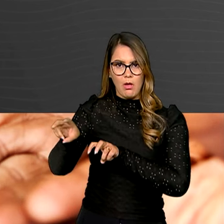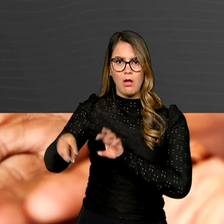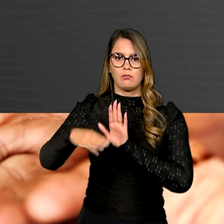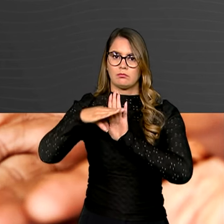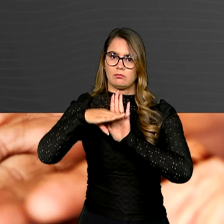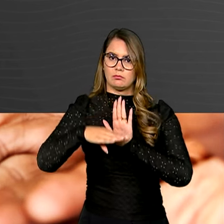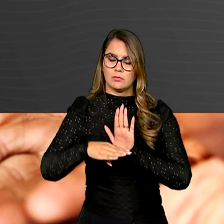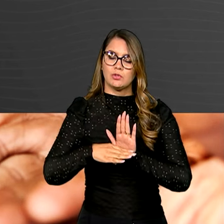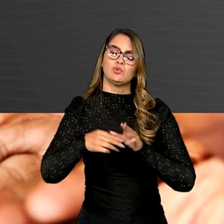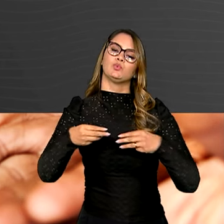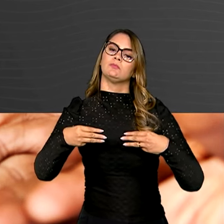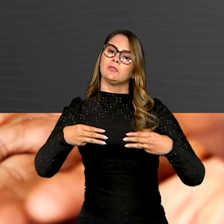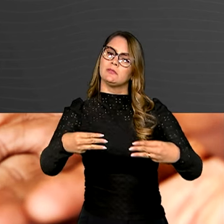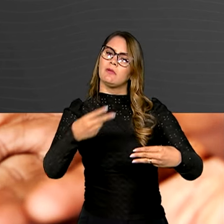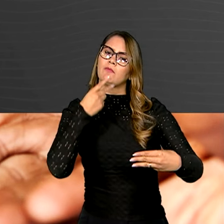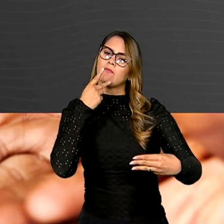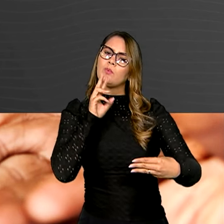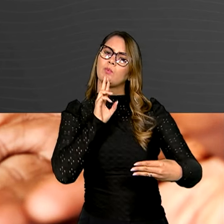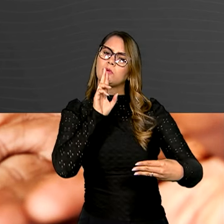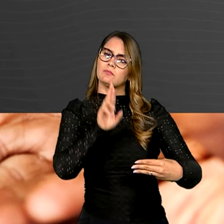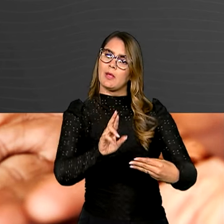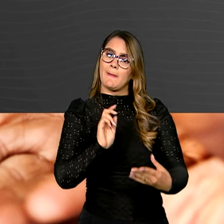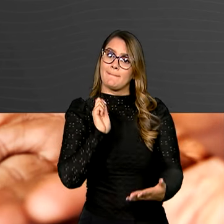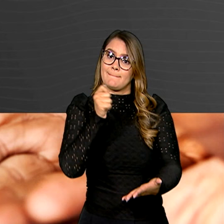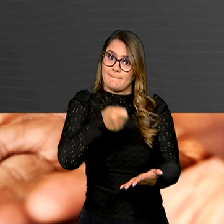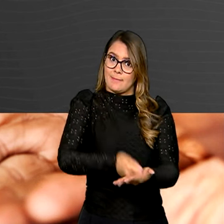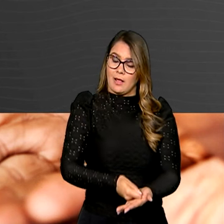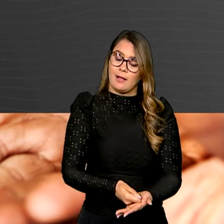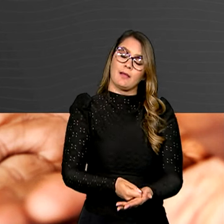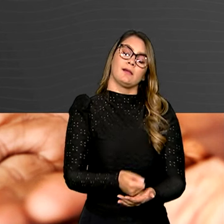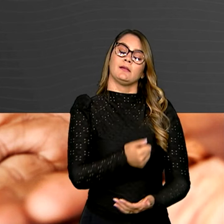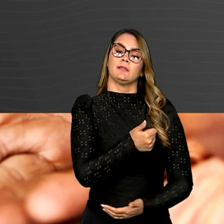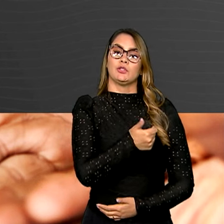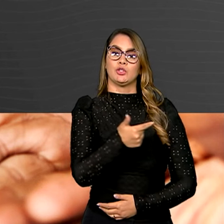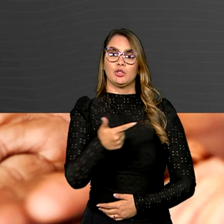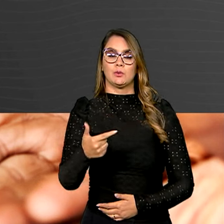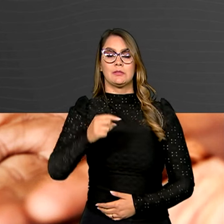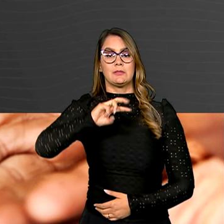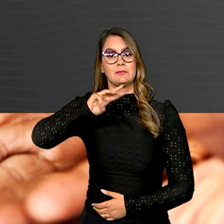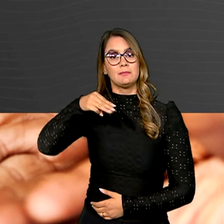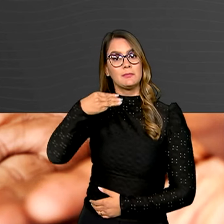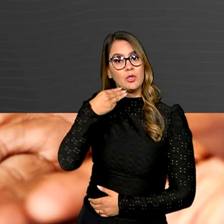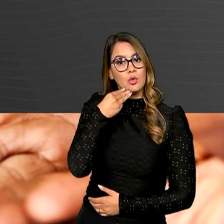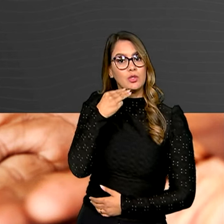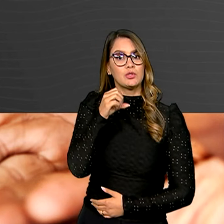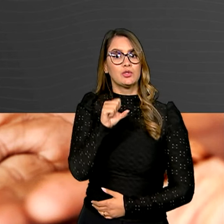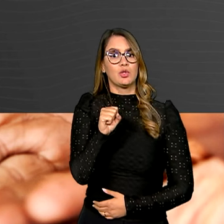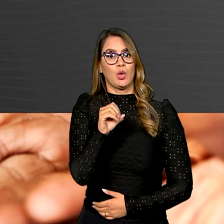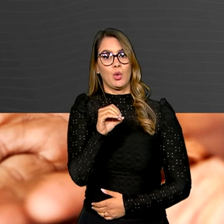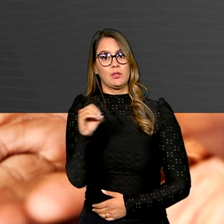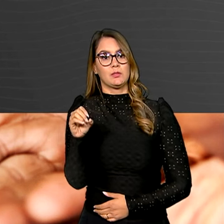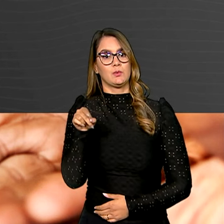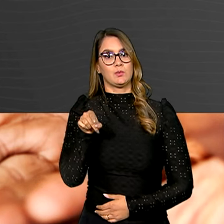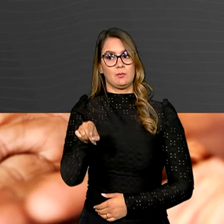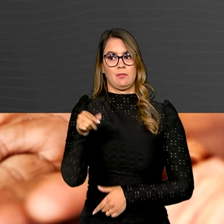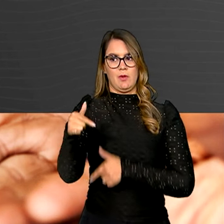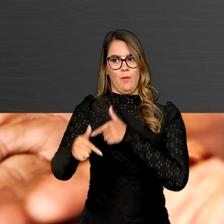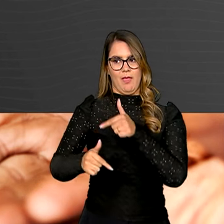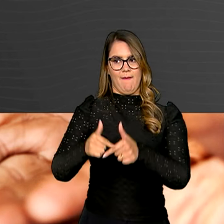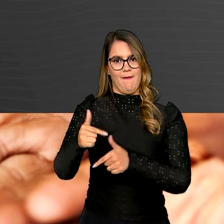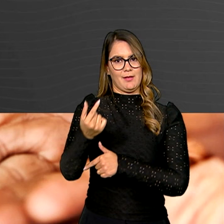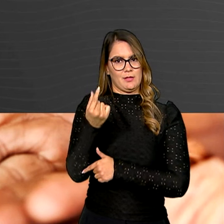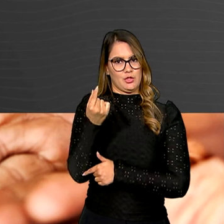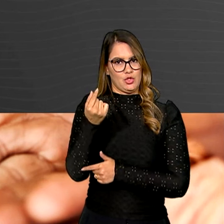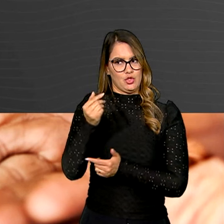que, segundo o Ministério, resultaram no pagamento de R$ 12,8 milhões em verbas